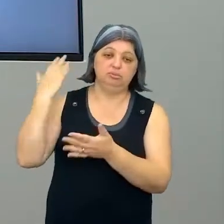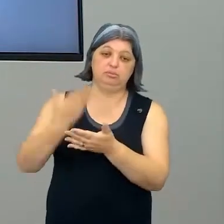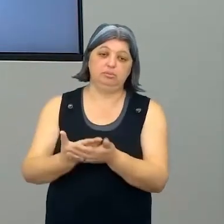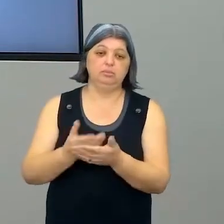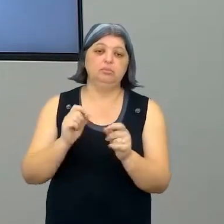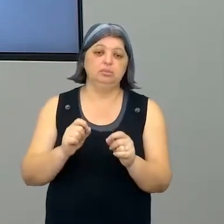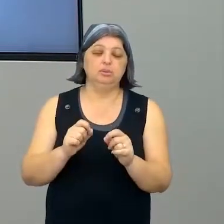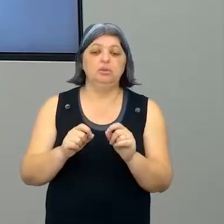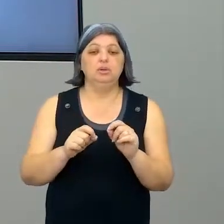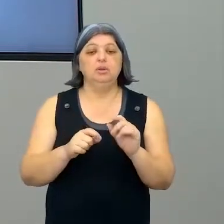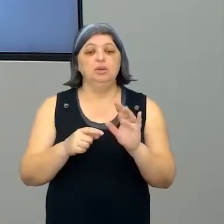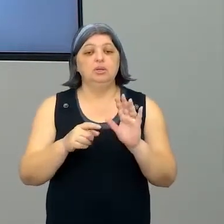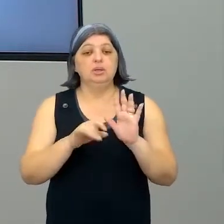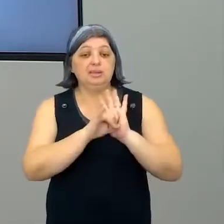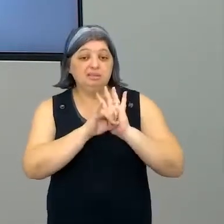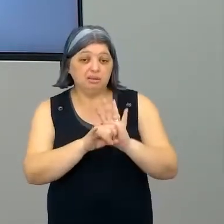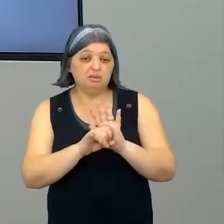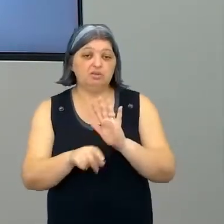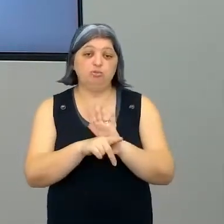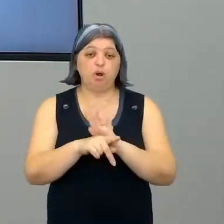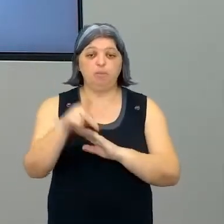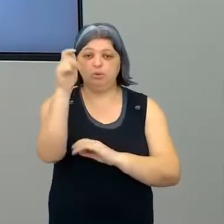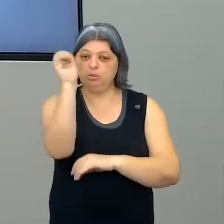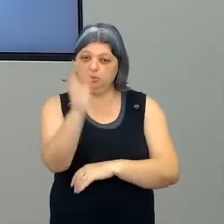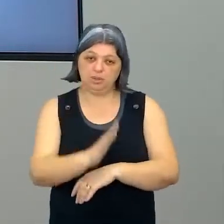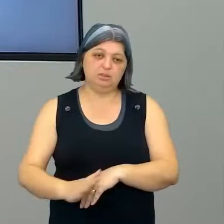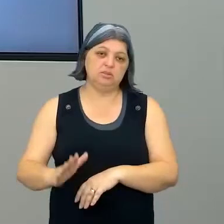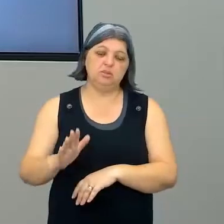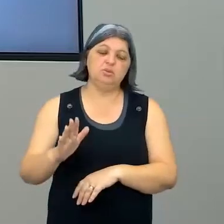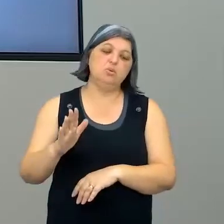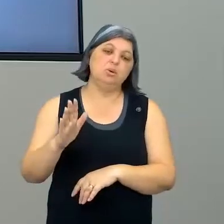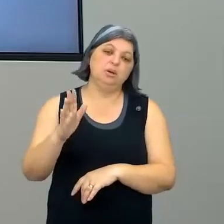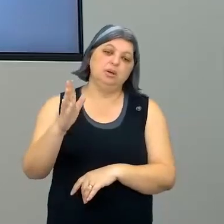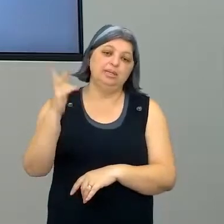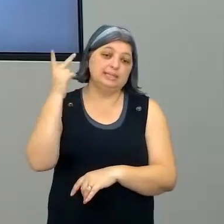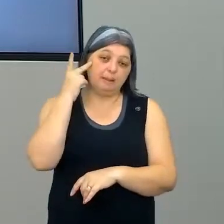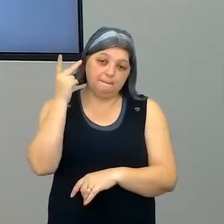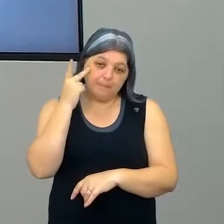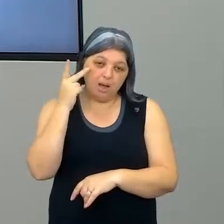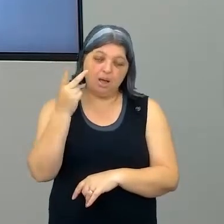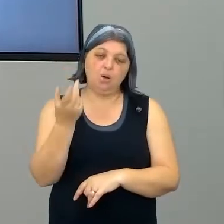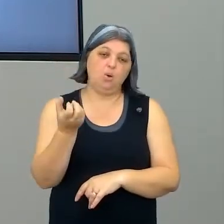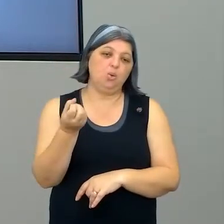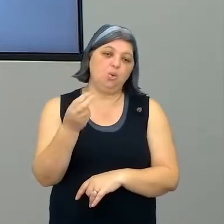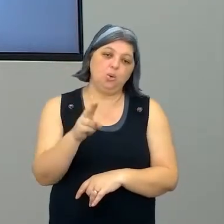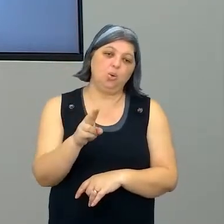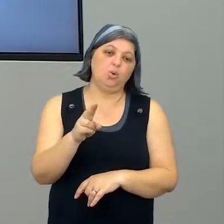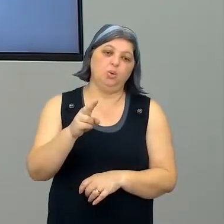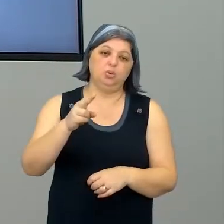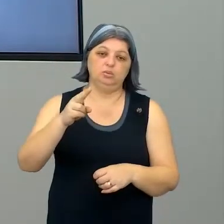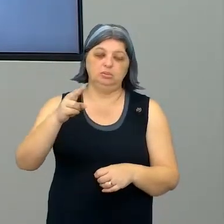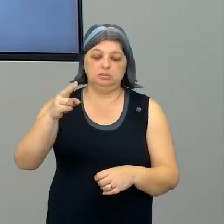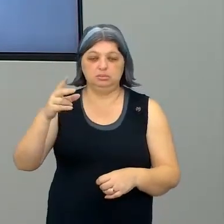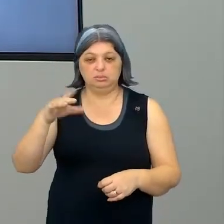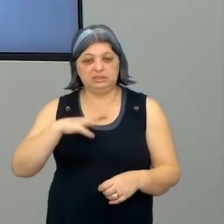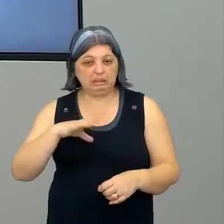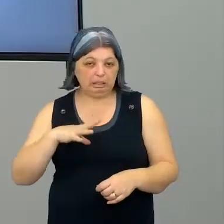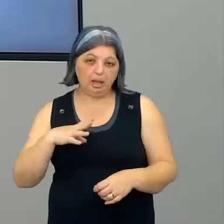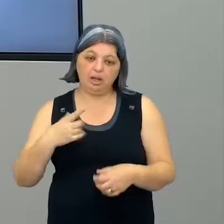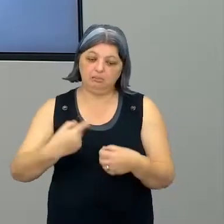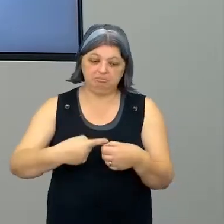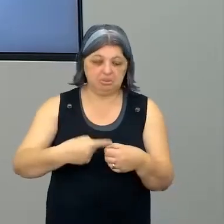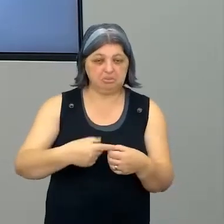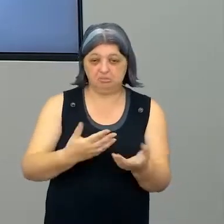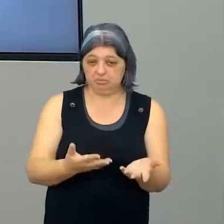identificam o Brasil, ou o seu bairro, ou a sua cidade? A gente tem infinitas possibilidades. Mas, justamente,